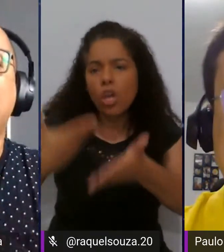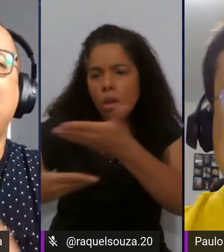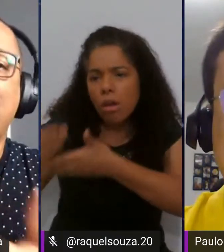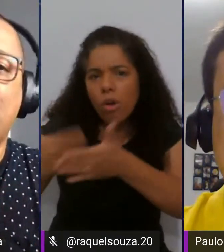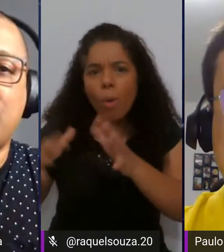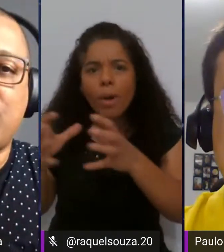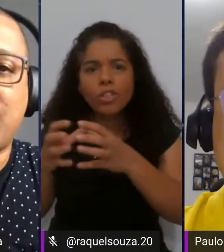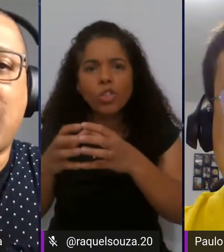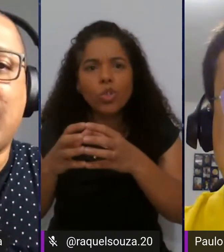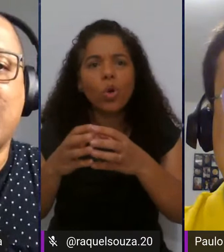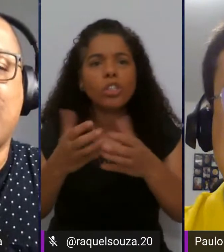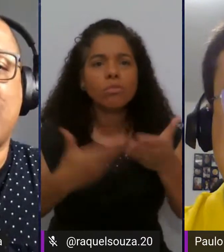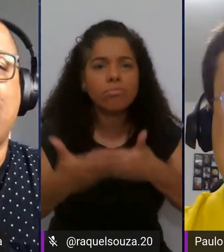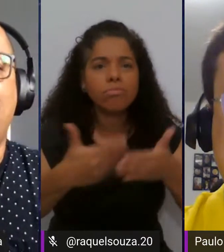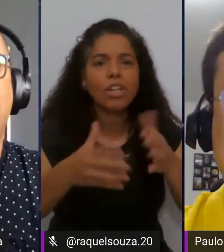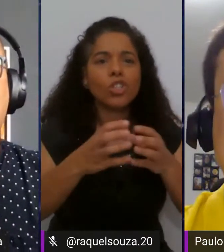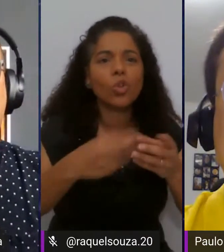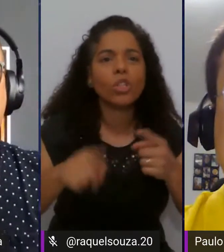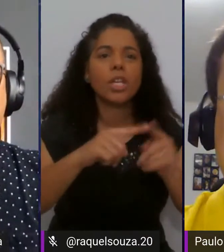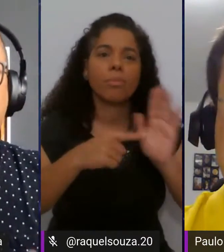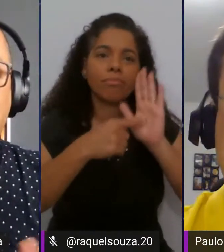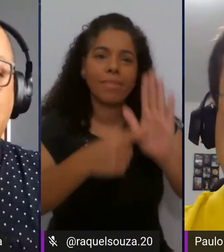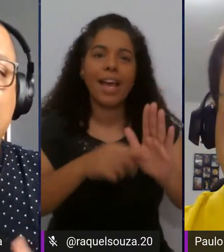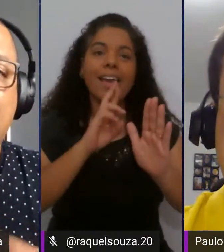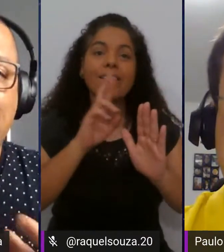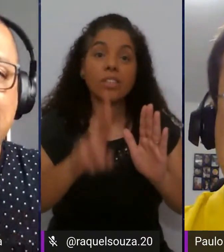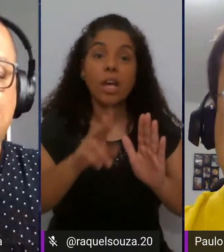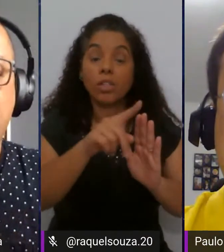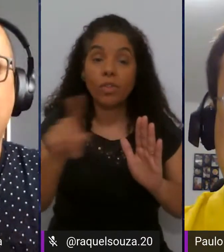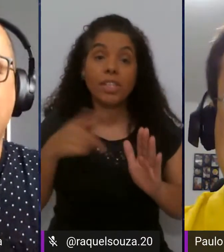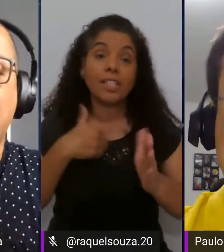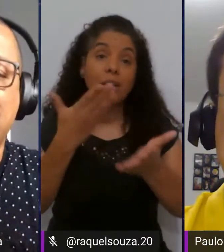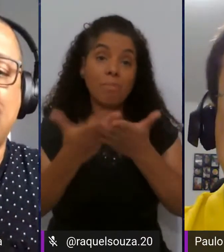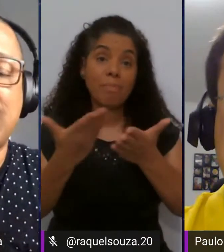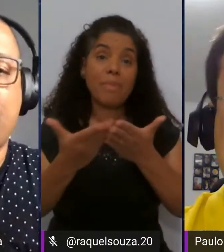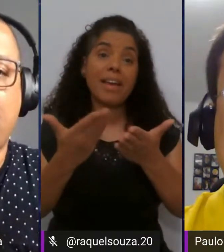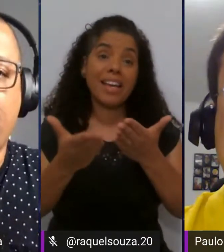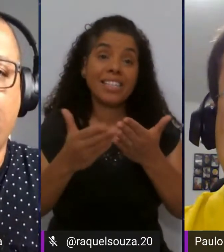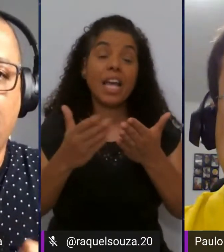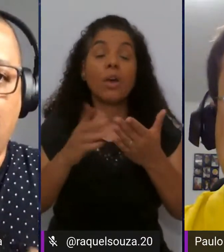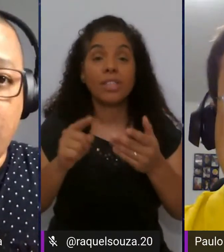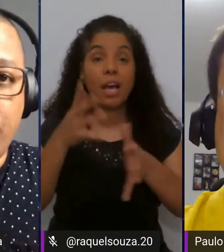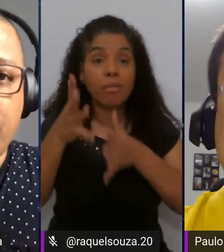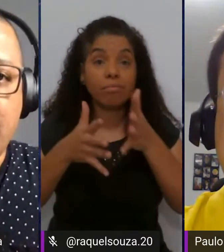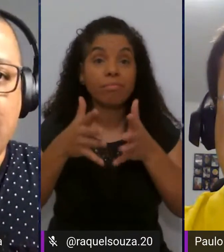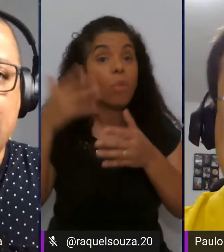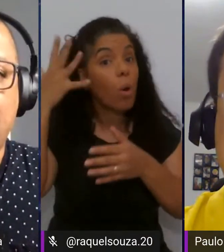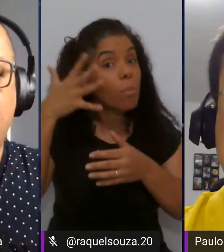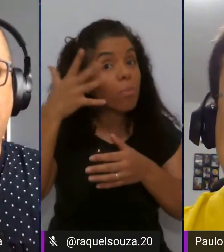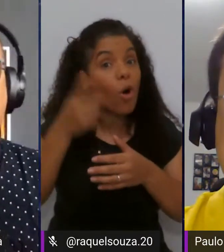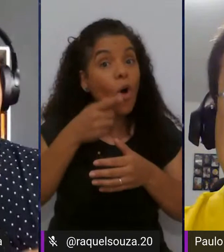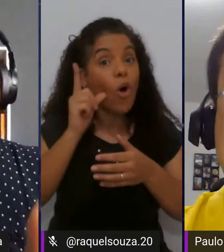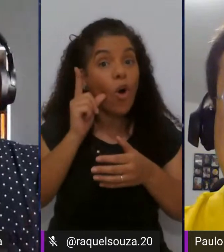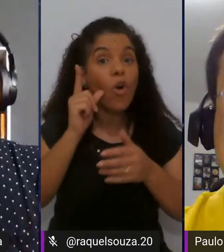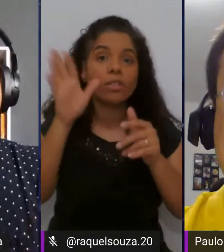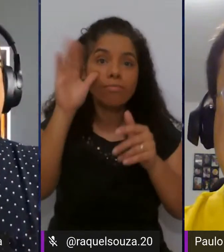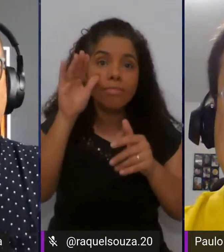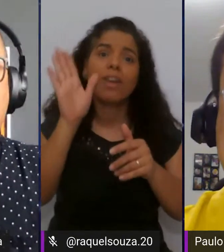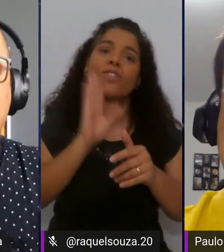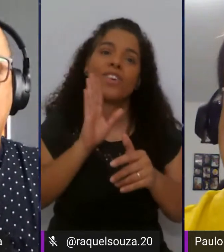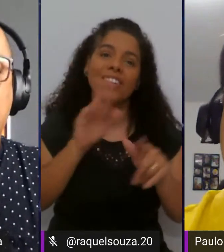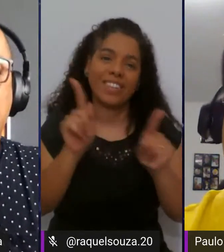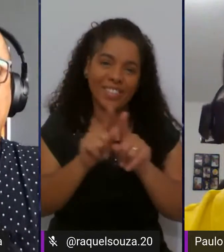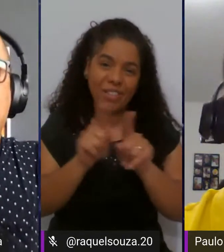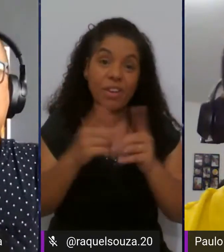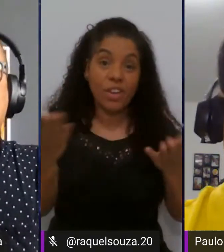e apresenta os resultados. Então, para você que perdeu as palestras de ontem, assista, porque foi muito legal também. E agora o